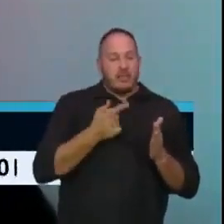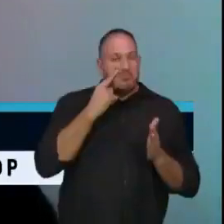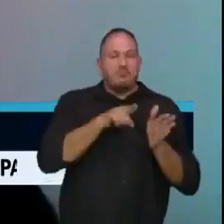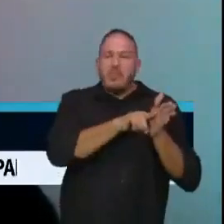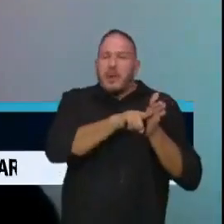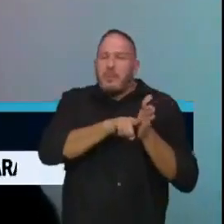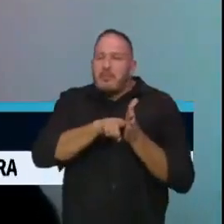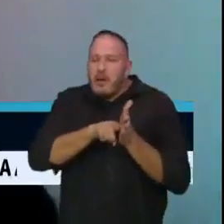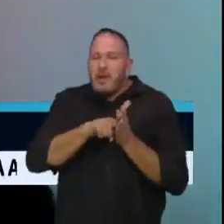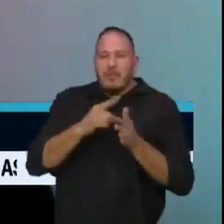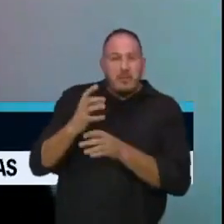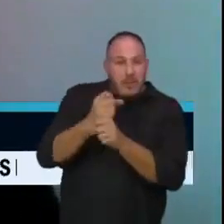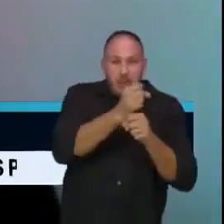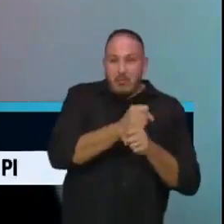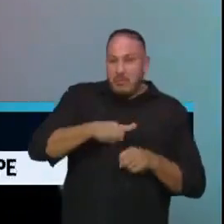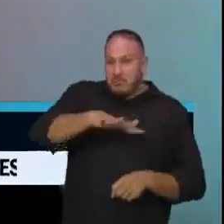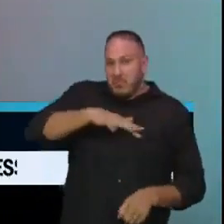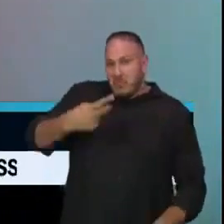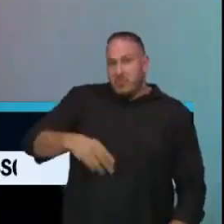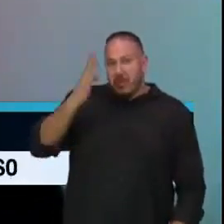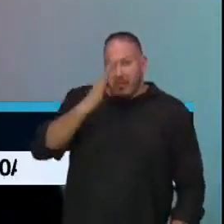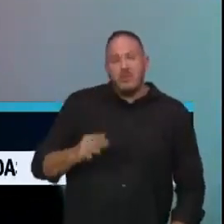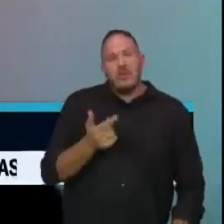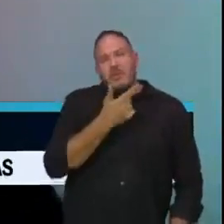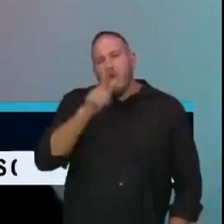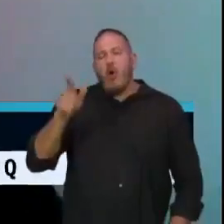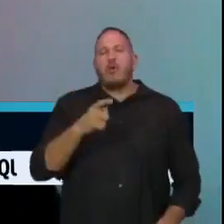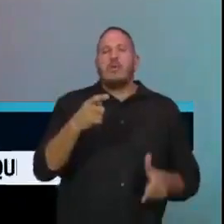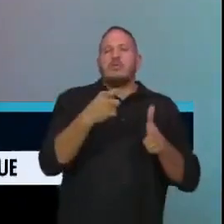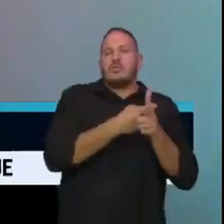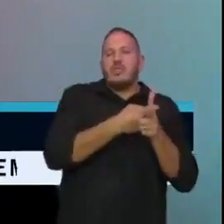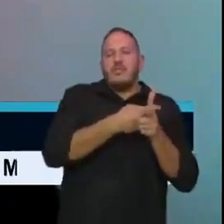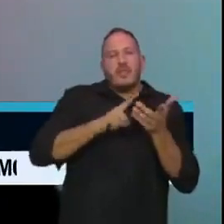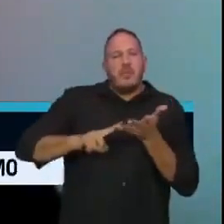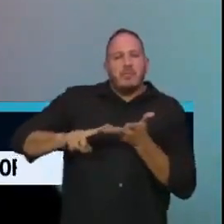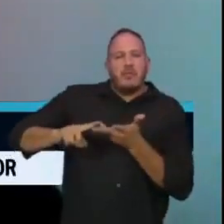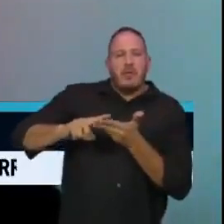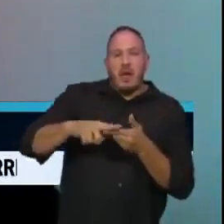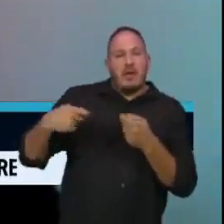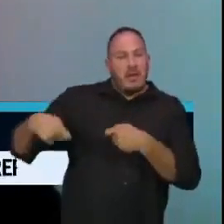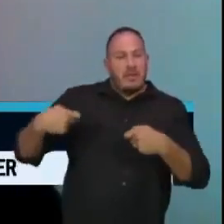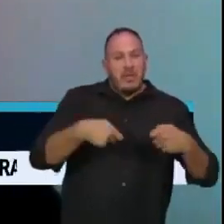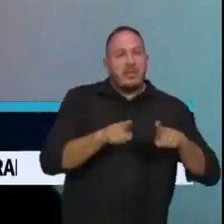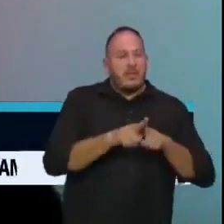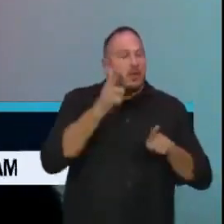uma coisa essencial para o e outras despesas que são necessárias até para a manutenção da máquina. Tchau,